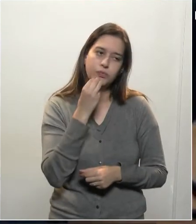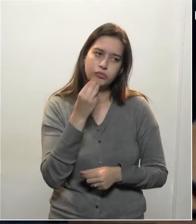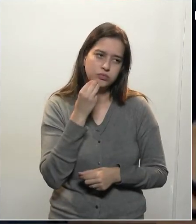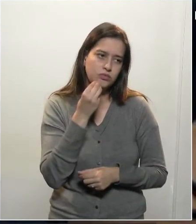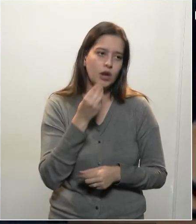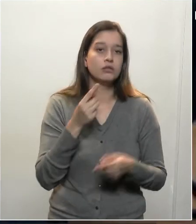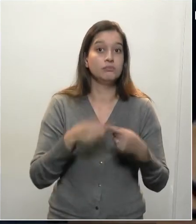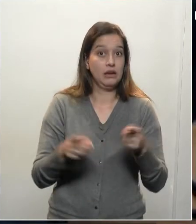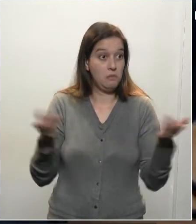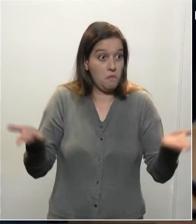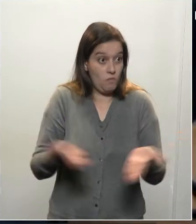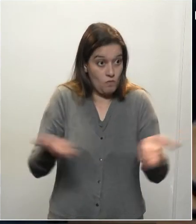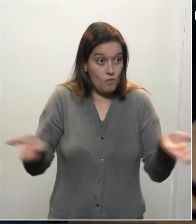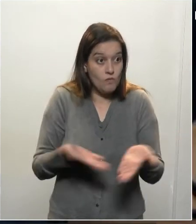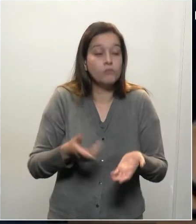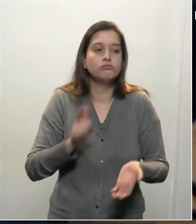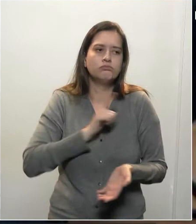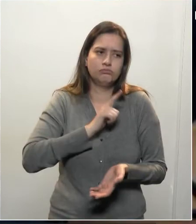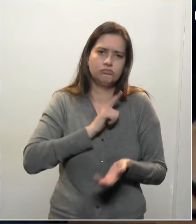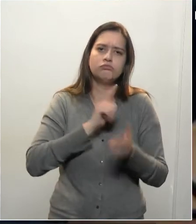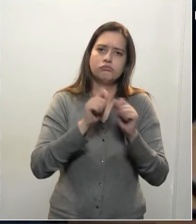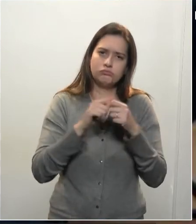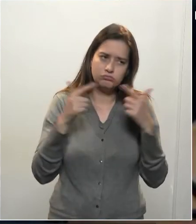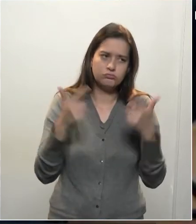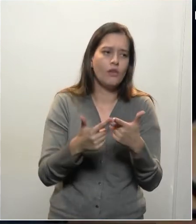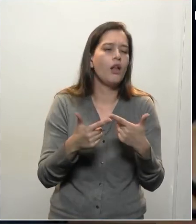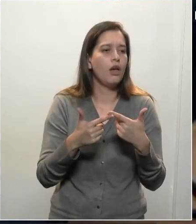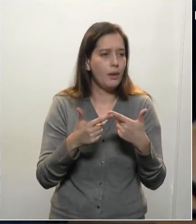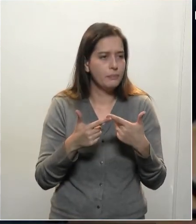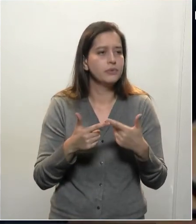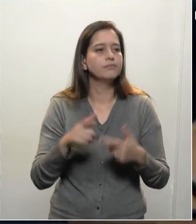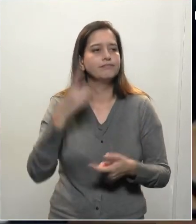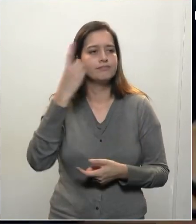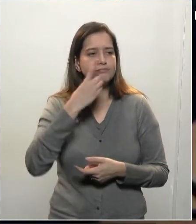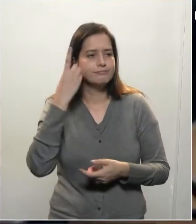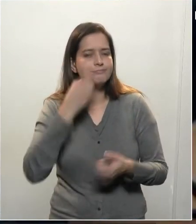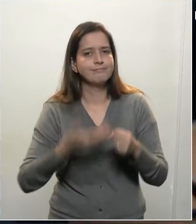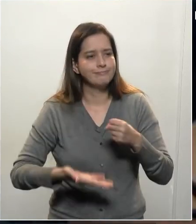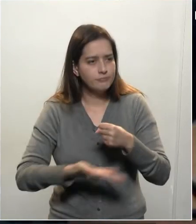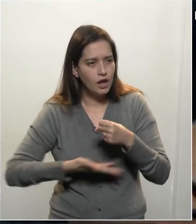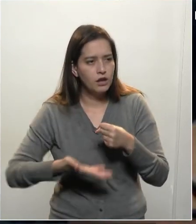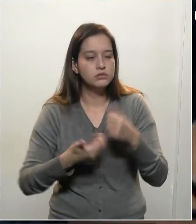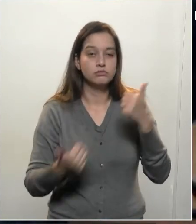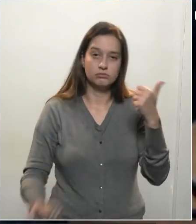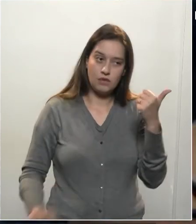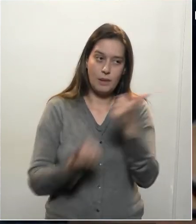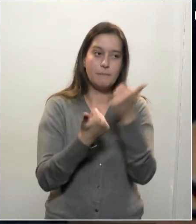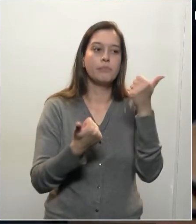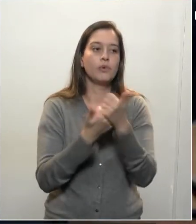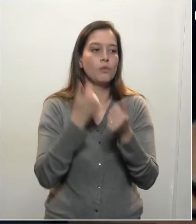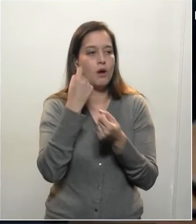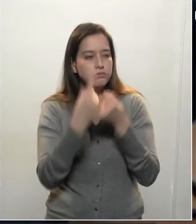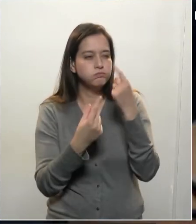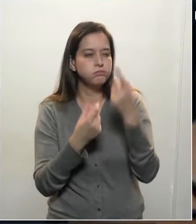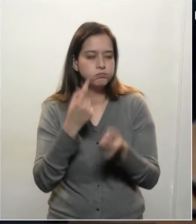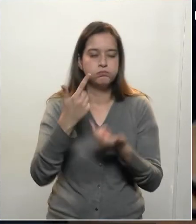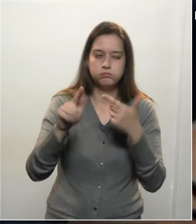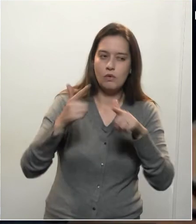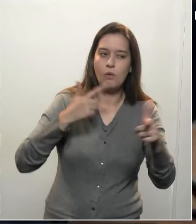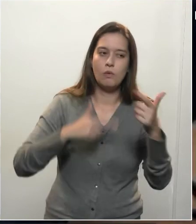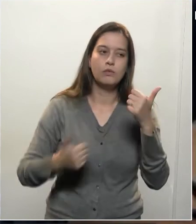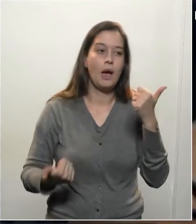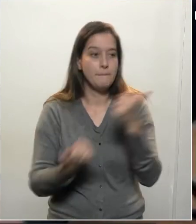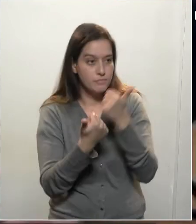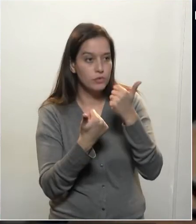Assembleia Desartigo do Estado do Paraná, os deputados da base que aqui nos apoiaram e alguns outros que se somaram. Muito obrigado. O